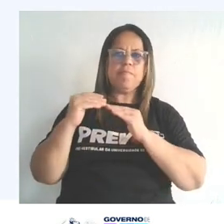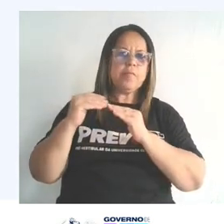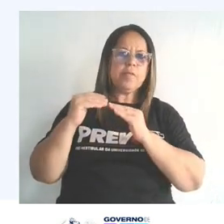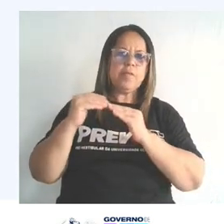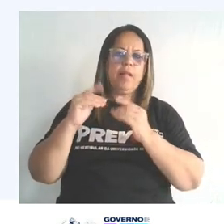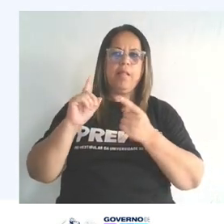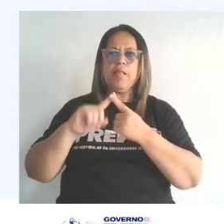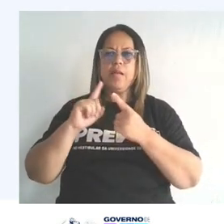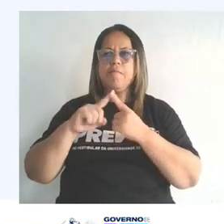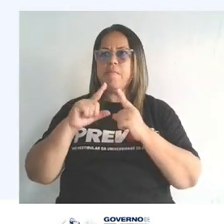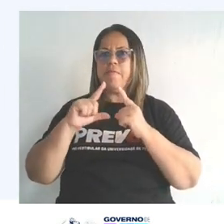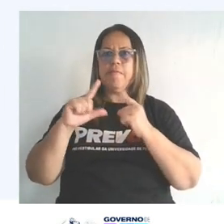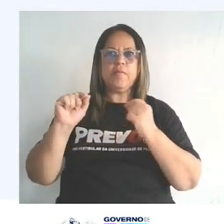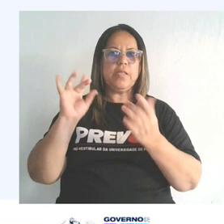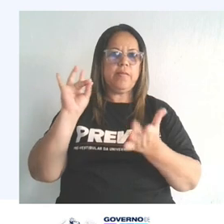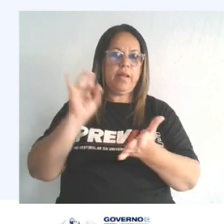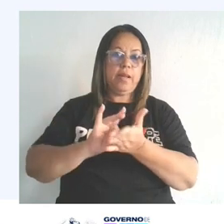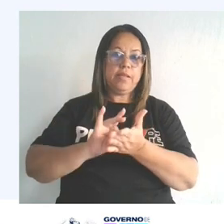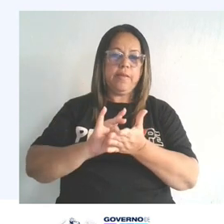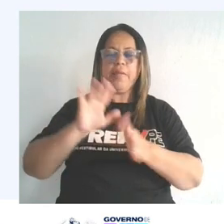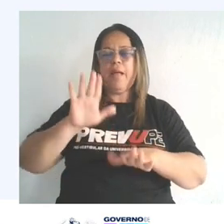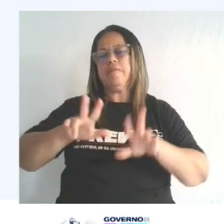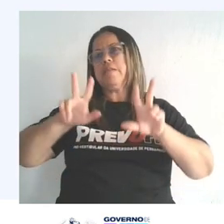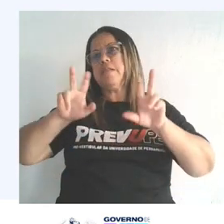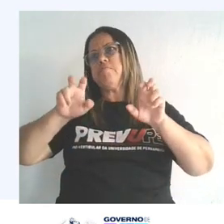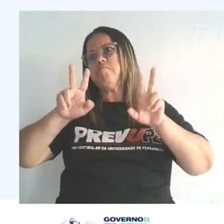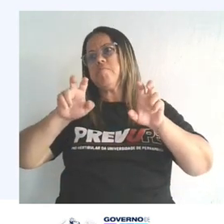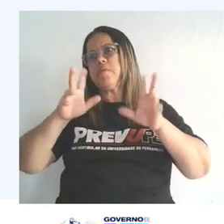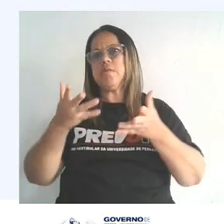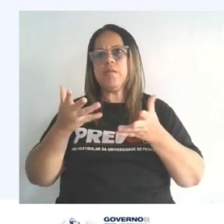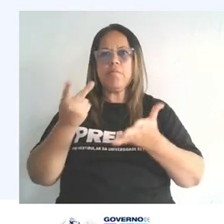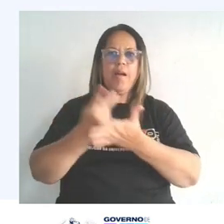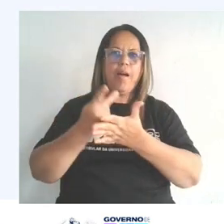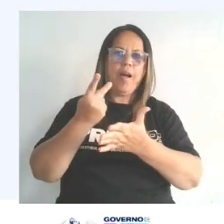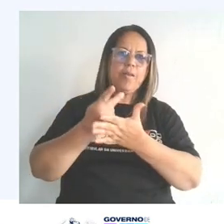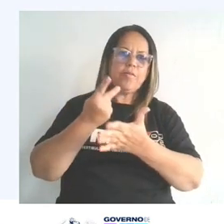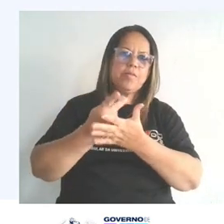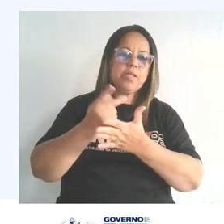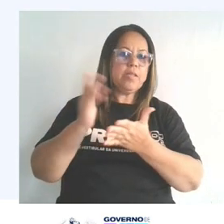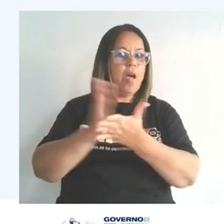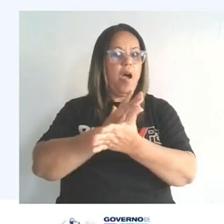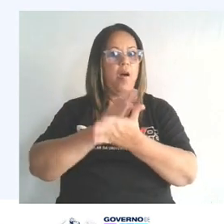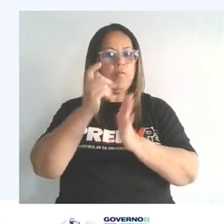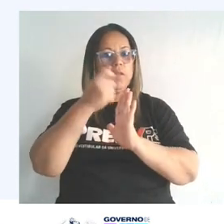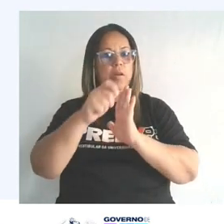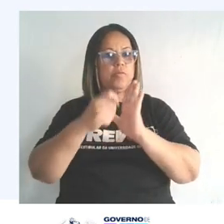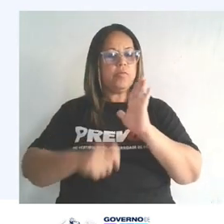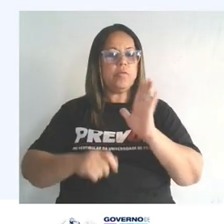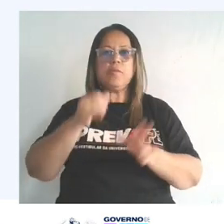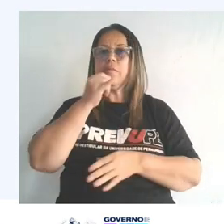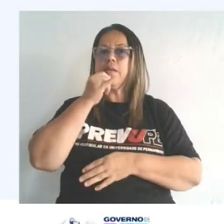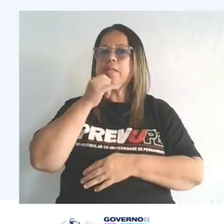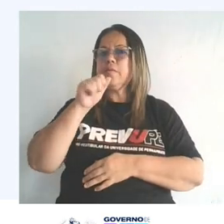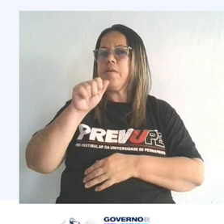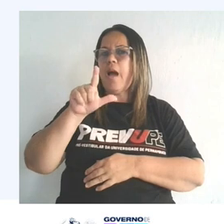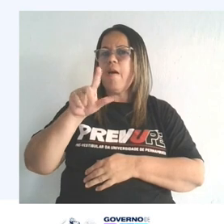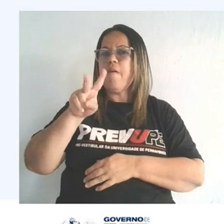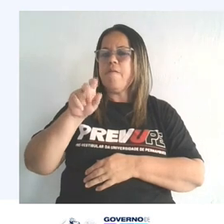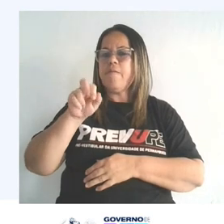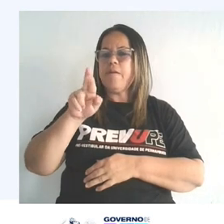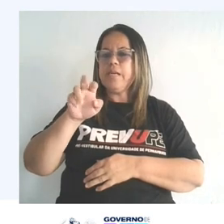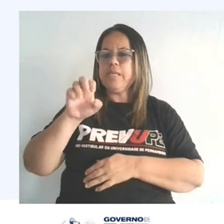Há, às vezes, esses temas são tratados corriqueiramente em certos autores, como, por exemplo, Álvares de Azevedo